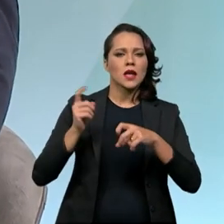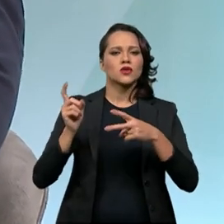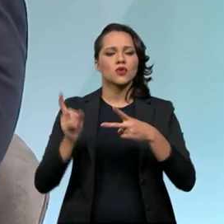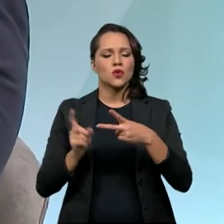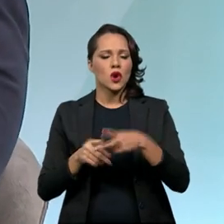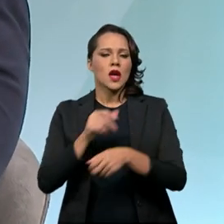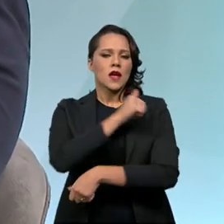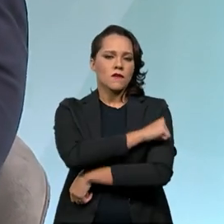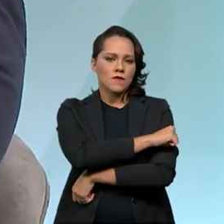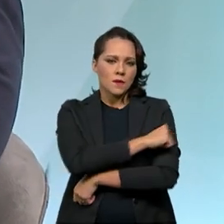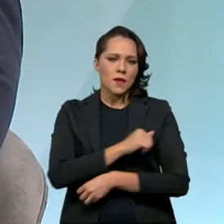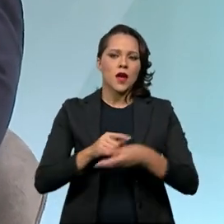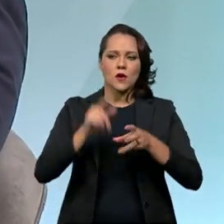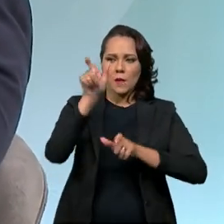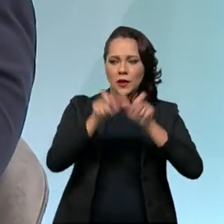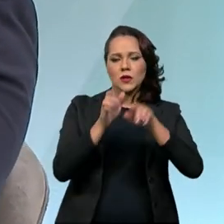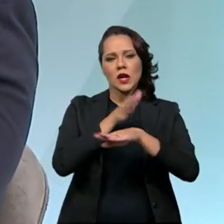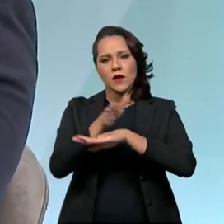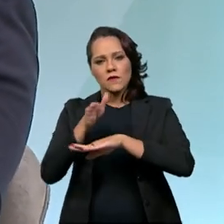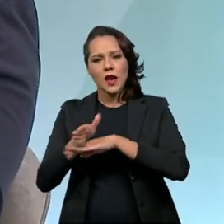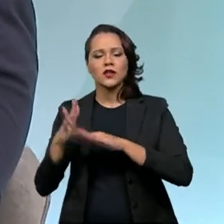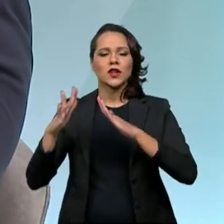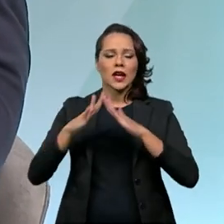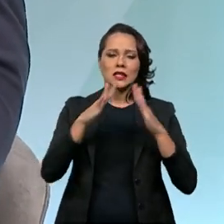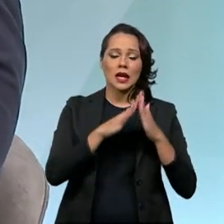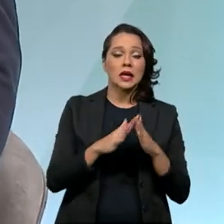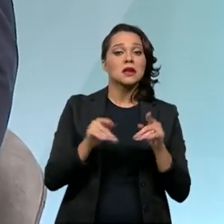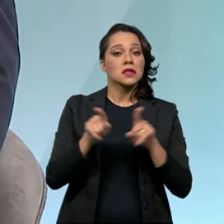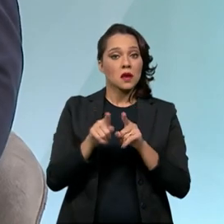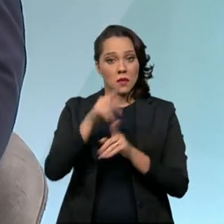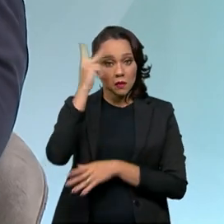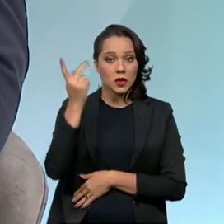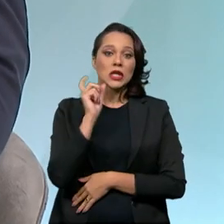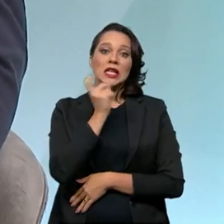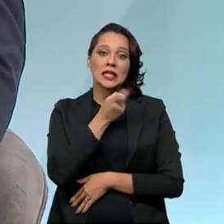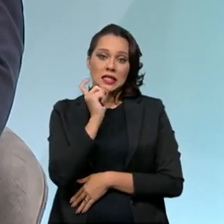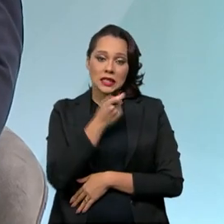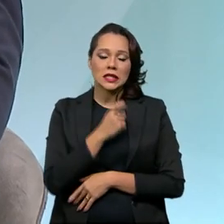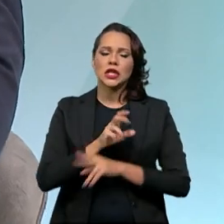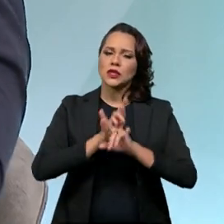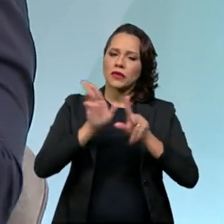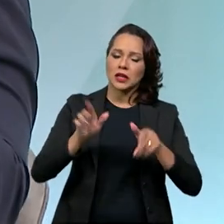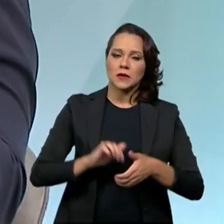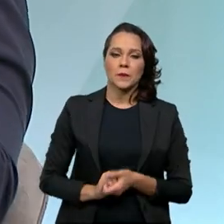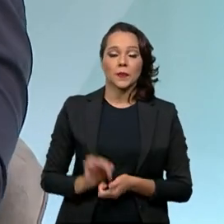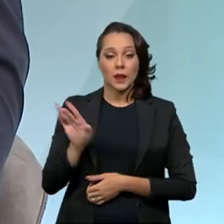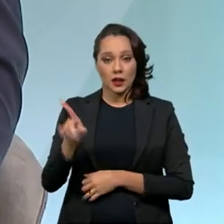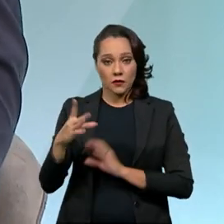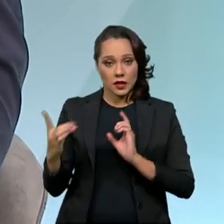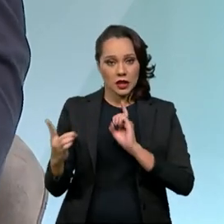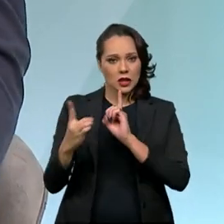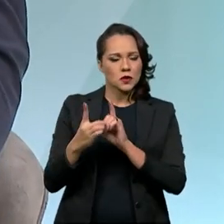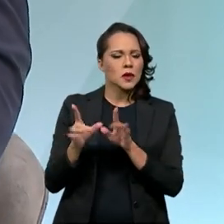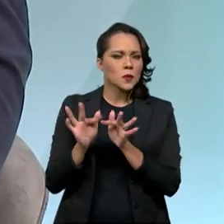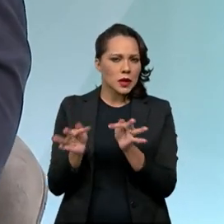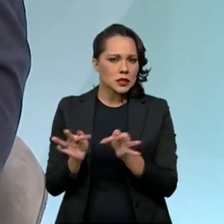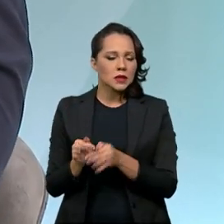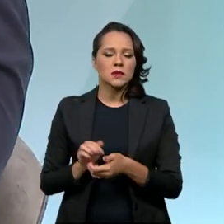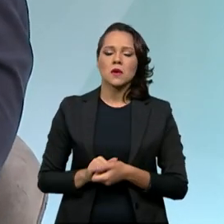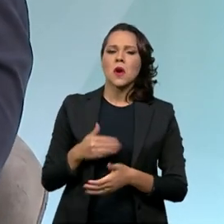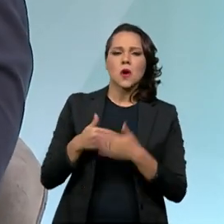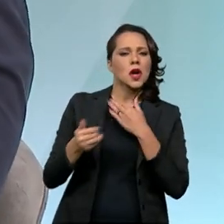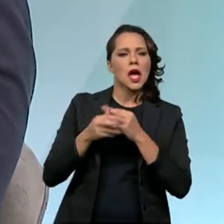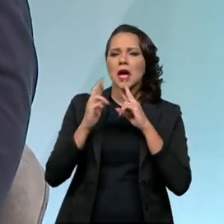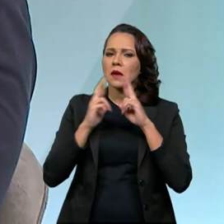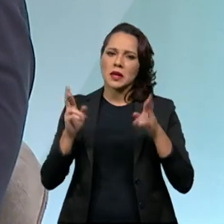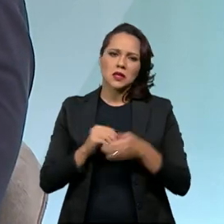enfermagem, a gente com muita saúde, os cirurgiões dentistas, dentre outros. Então, ela faz aquele atendimento básico, qualquer queixa